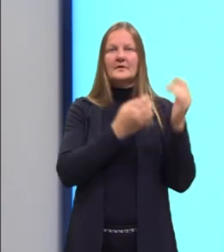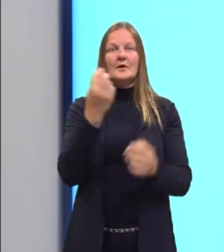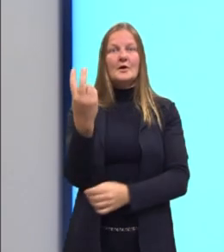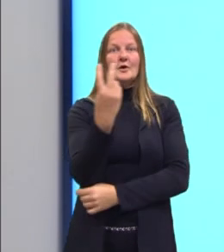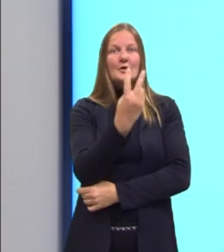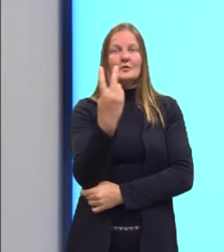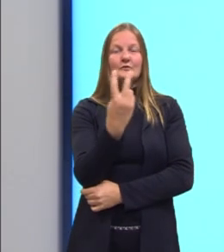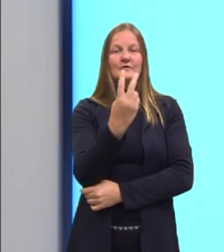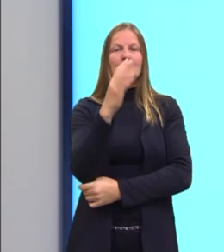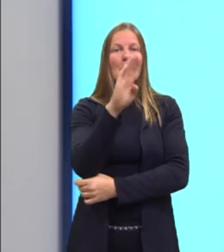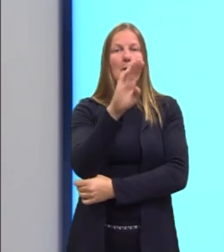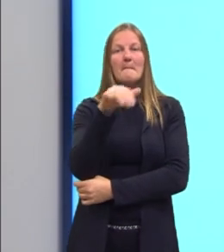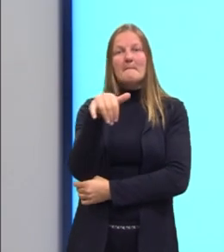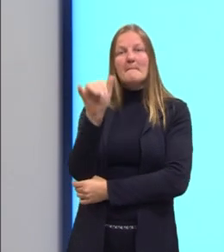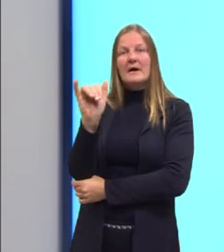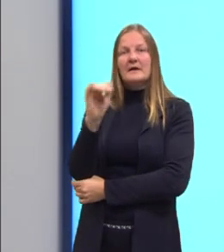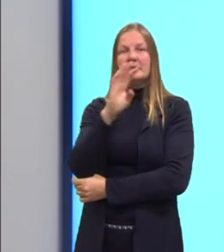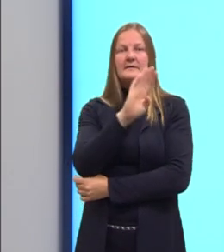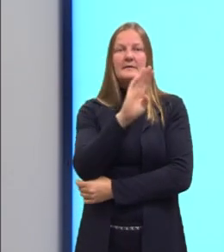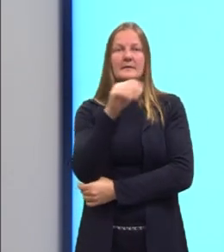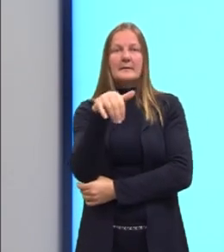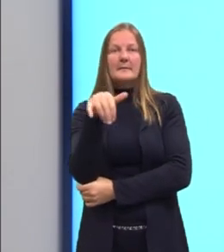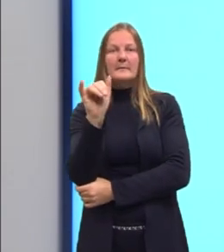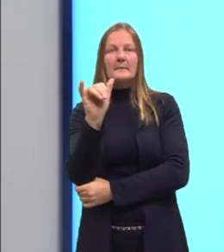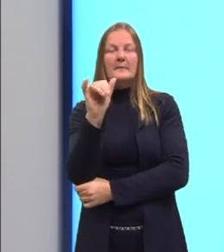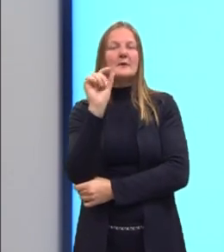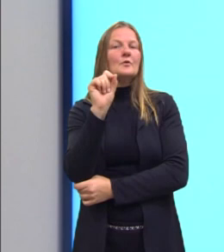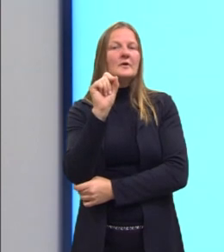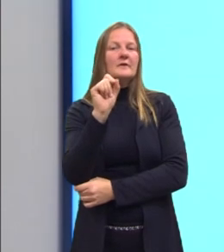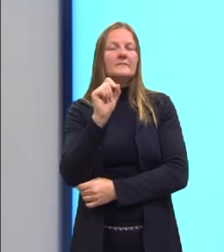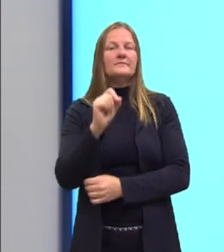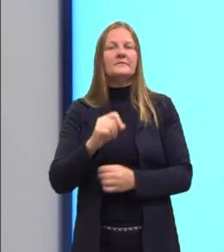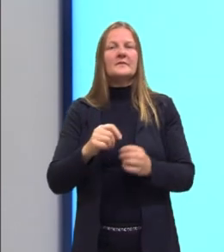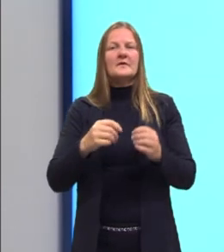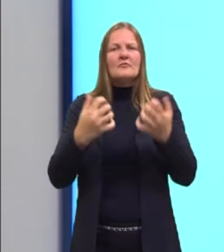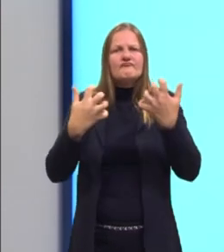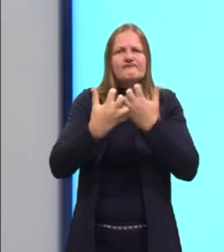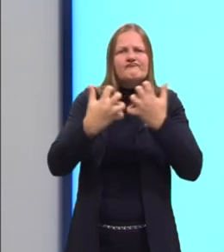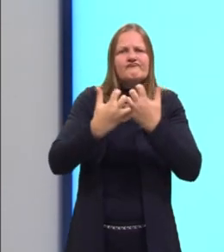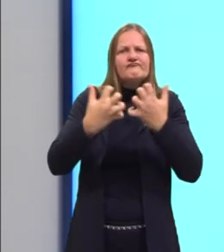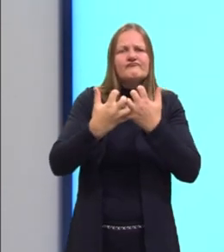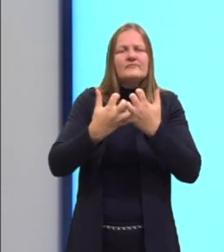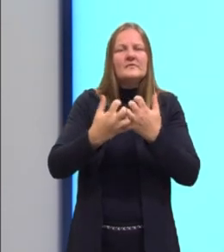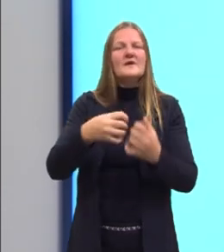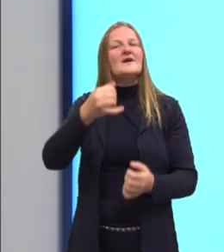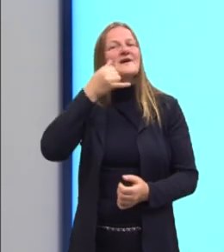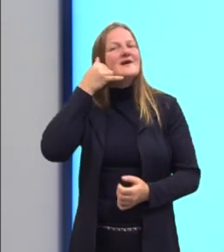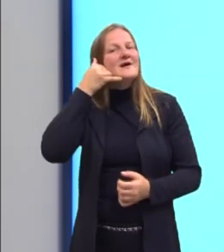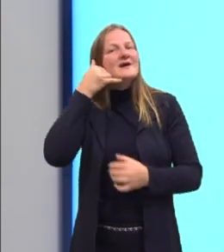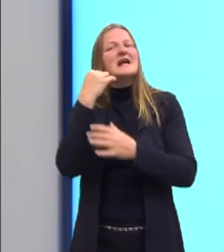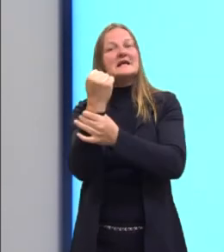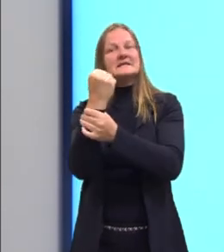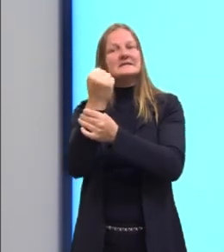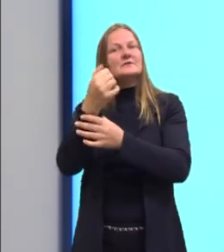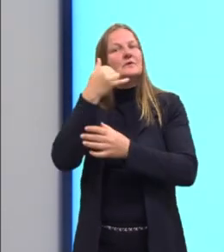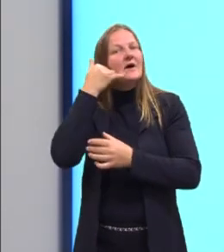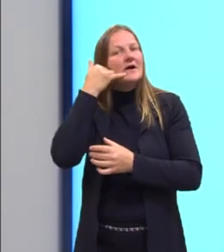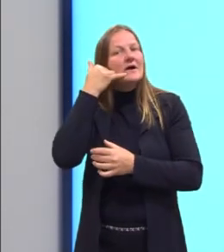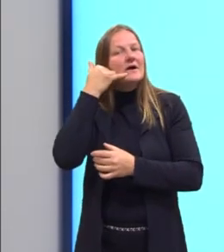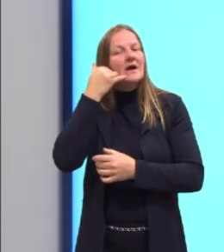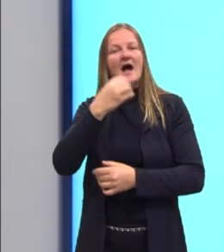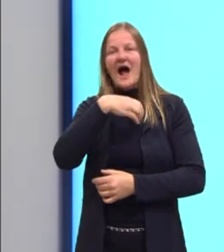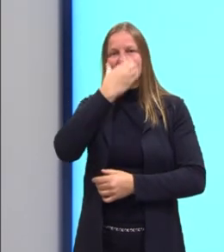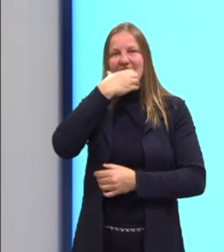vezes o by aqui. Então, aqui está dizendo que uma falha na segurança do telefone da Apple,